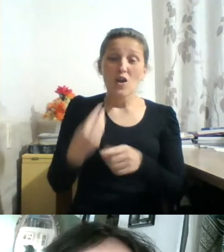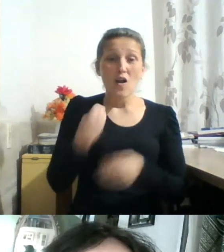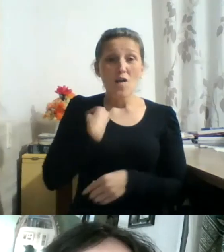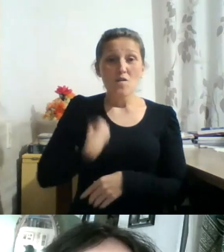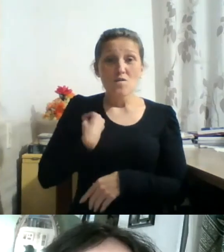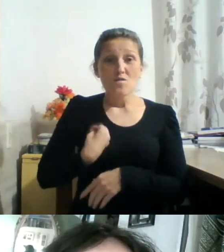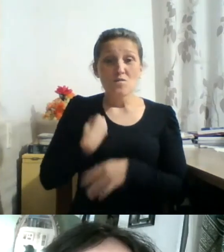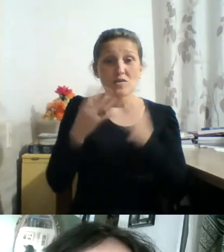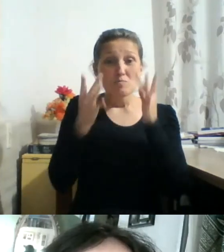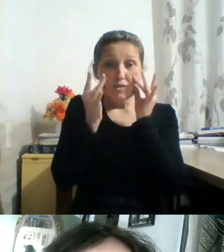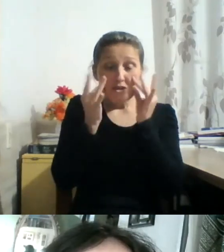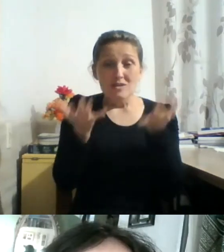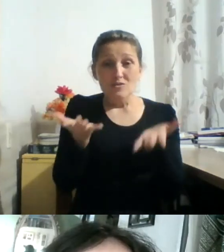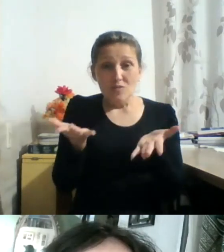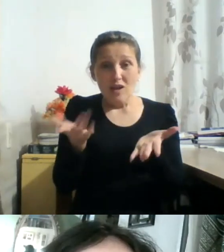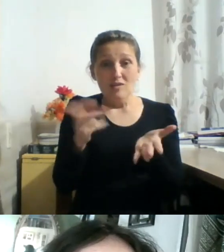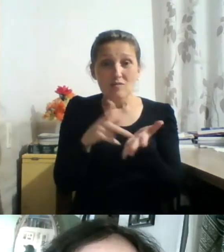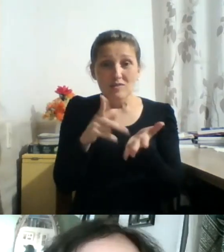levando o doutor em pessoa.